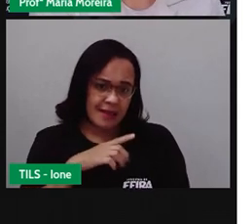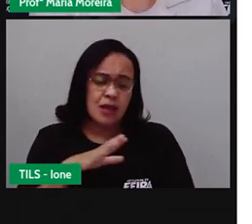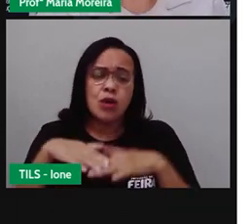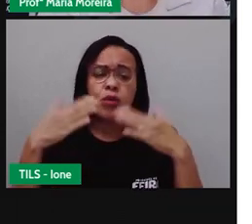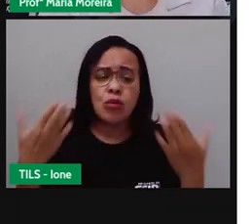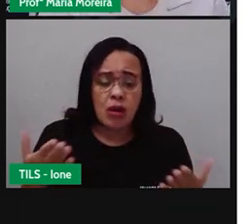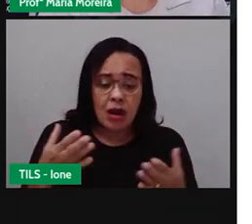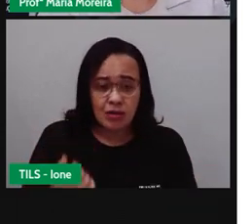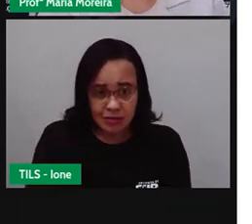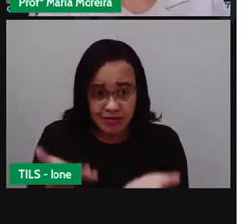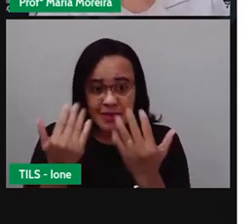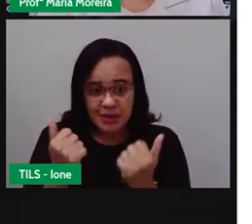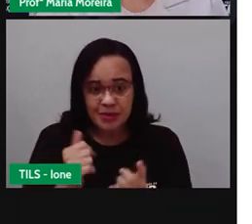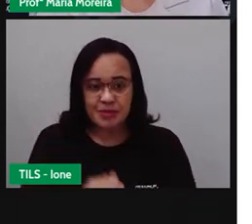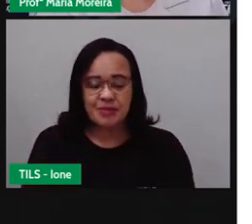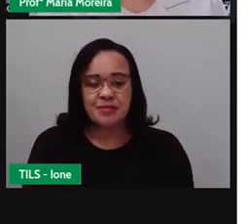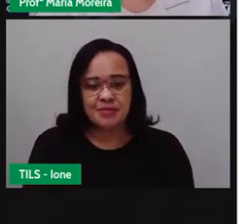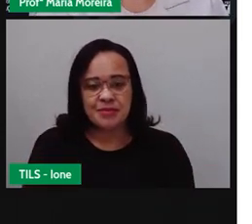Vamos lá?